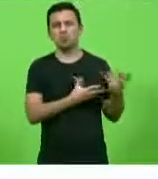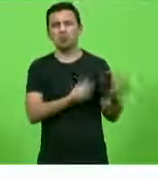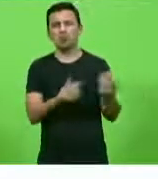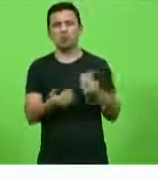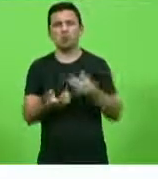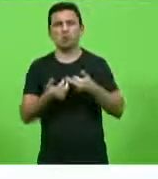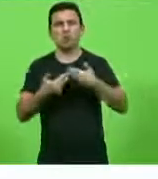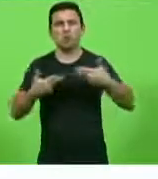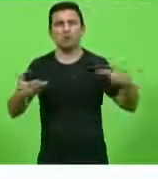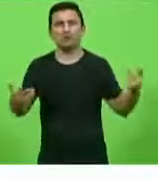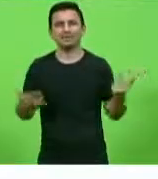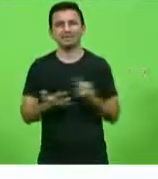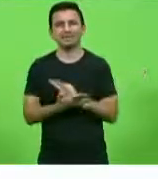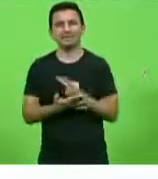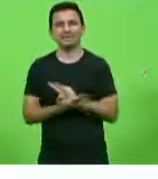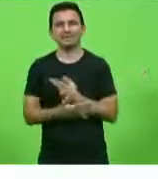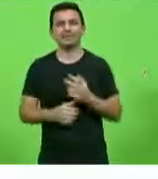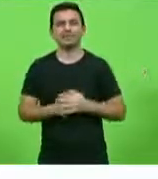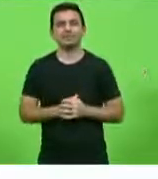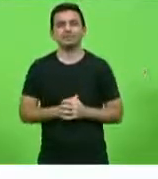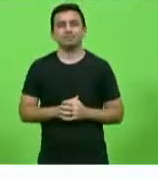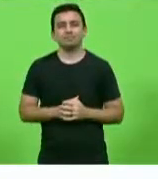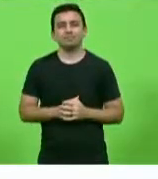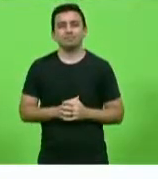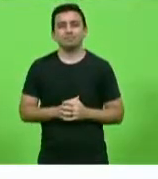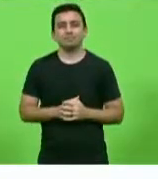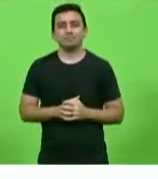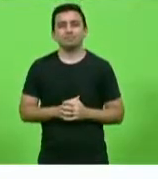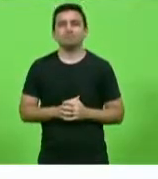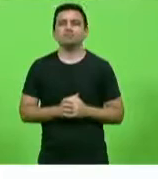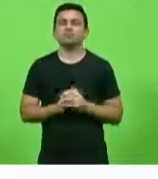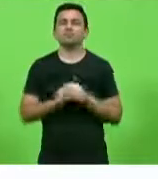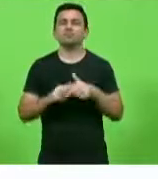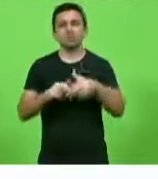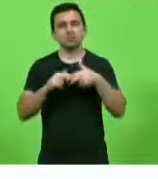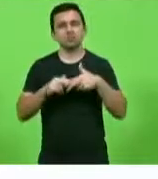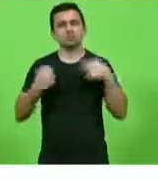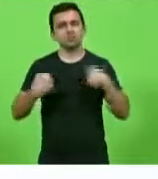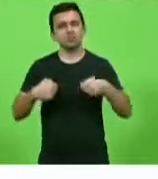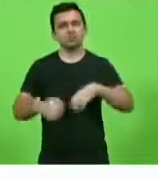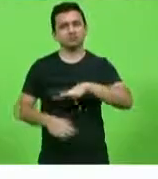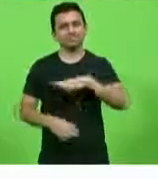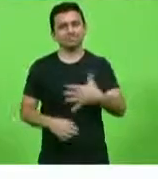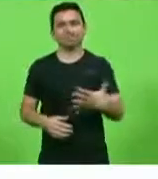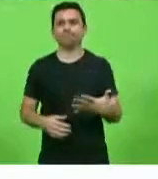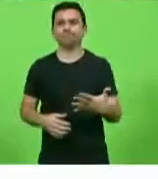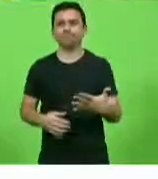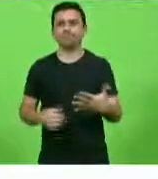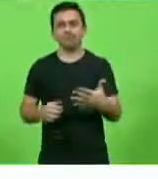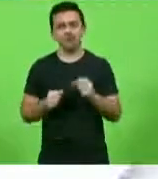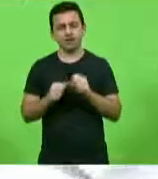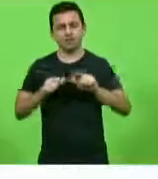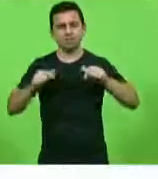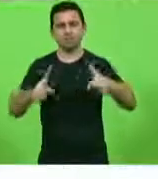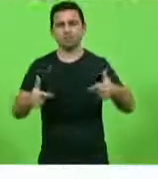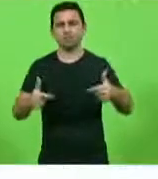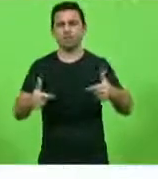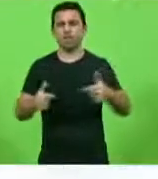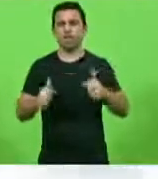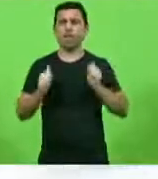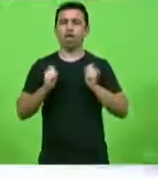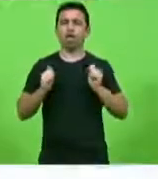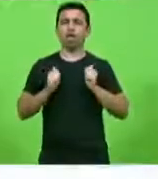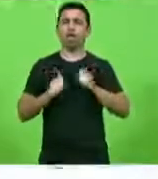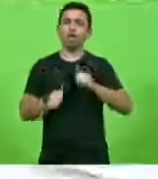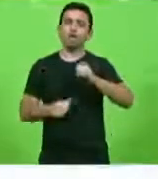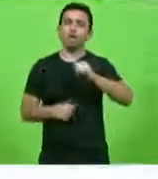gente já conhece, então por isso, senhora, a gente precisa tomar uma atitude, não deixar essas coisas aqui acontecerem e a gente ficar só achando isso